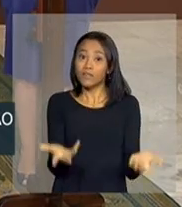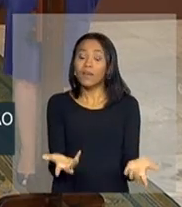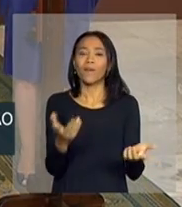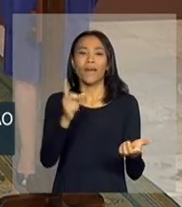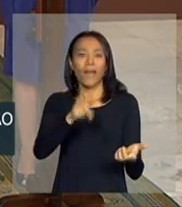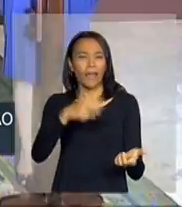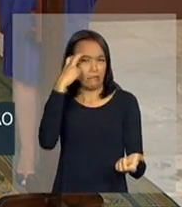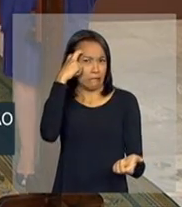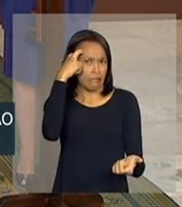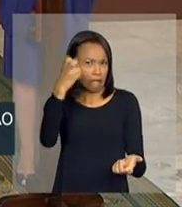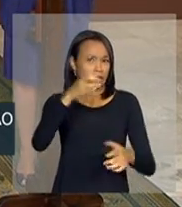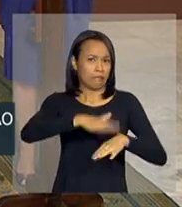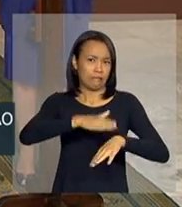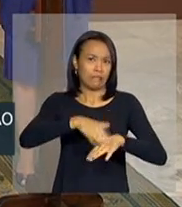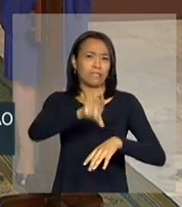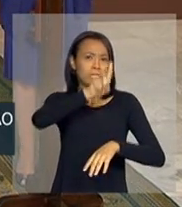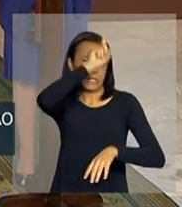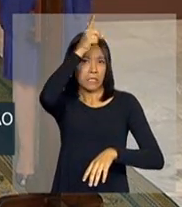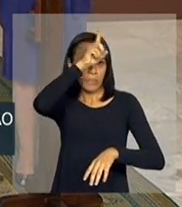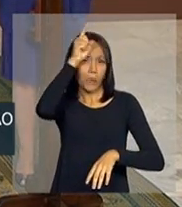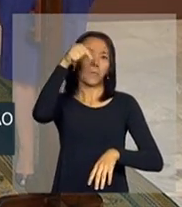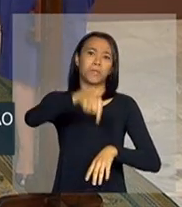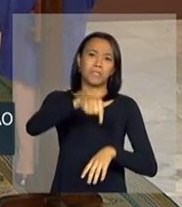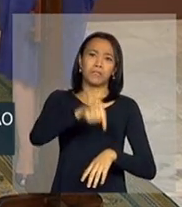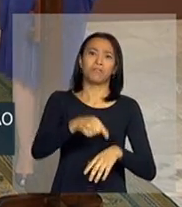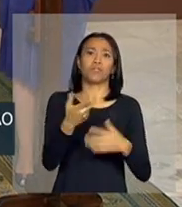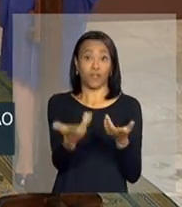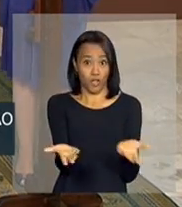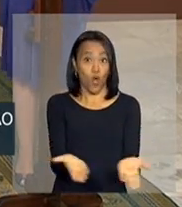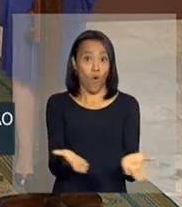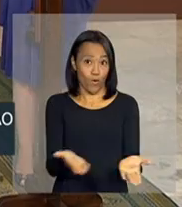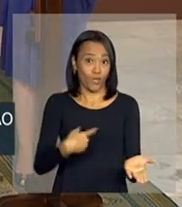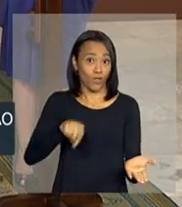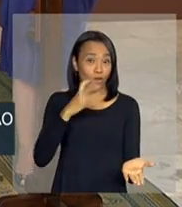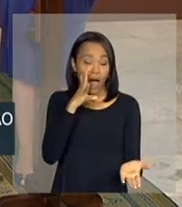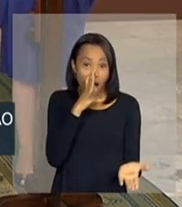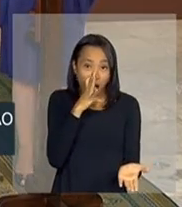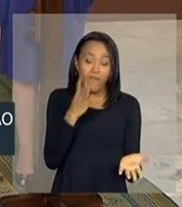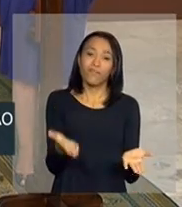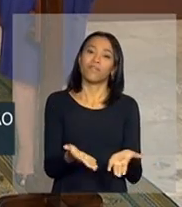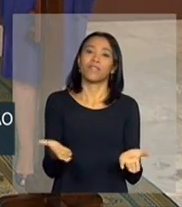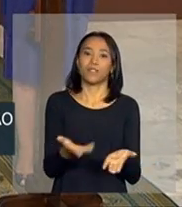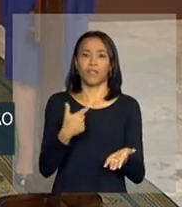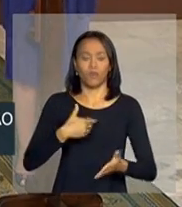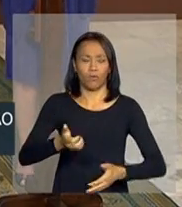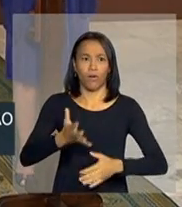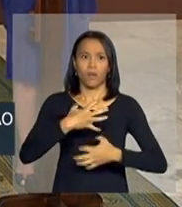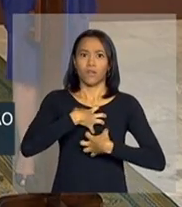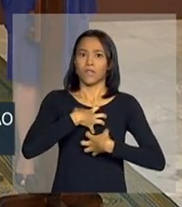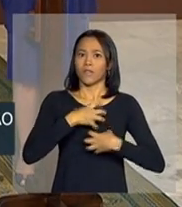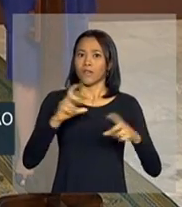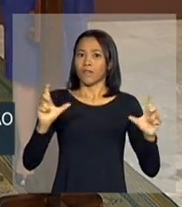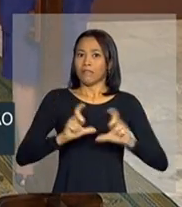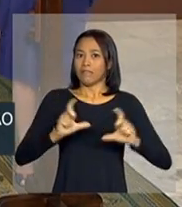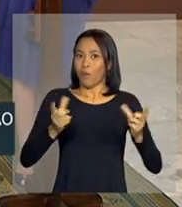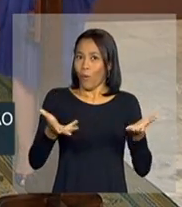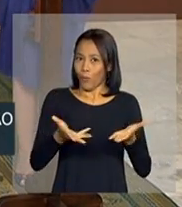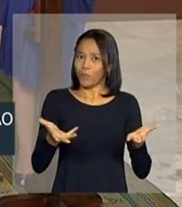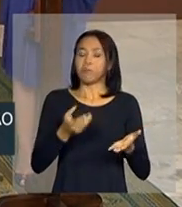genialidade pode fazer uma coisa como essa que nós apreciamos e que eu estou impactada até agora.